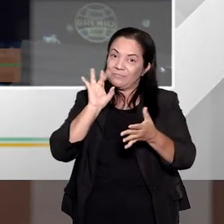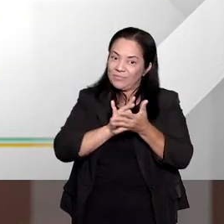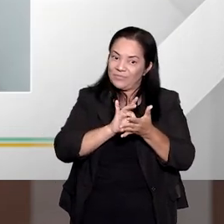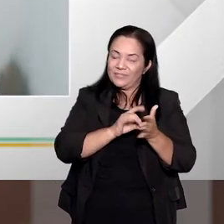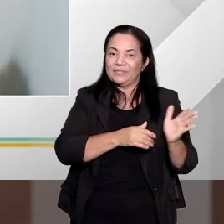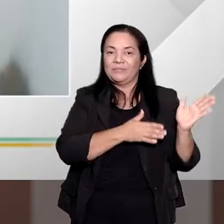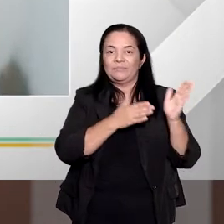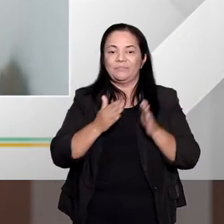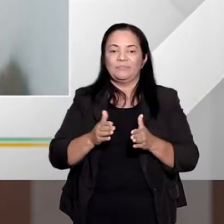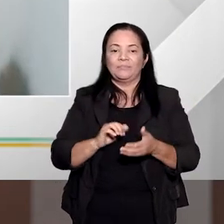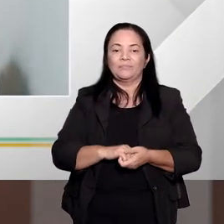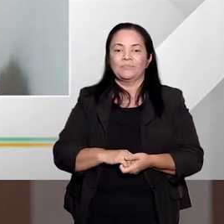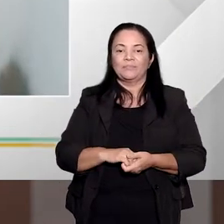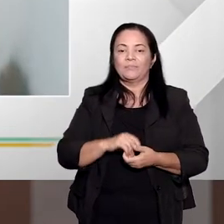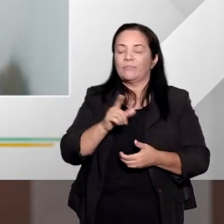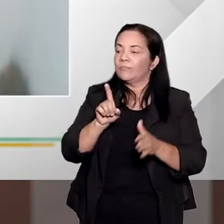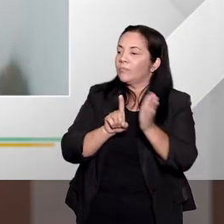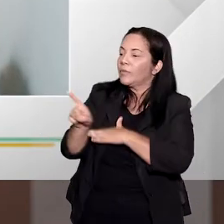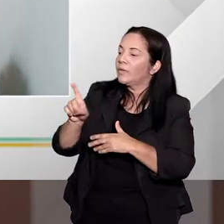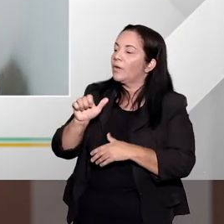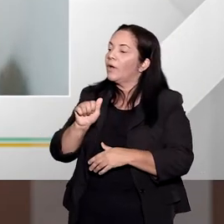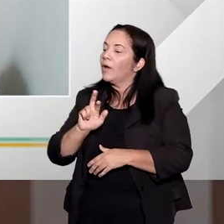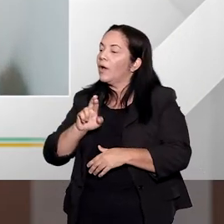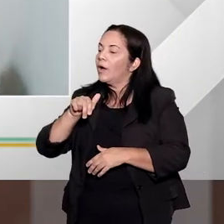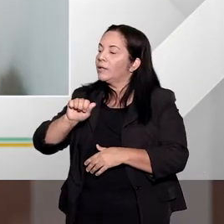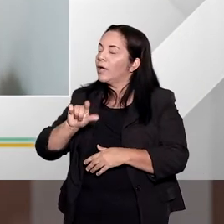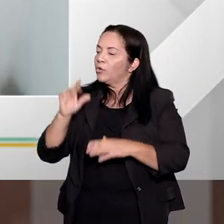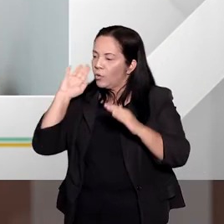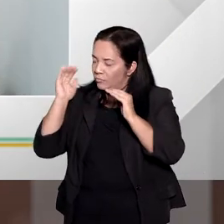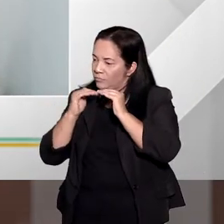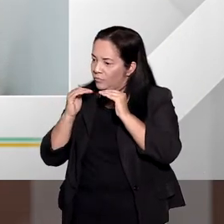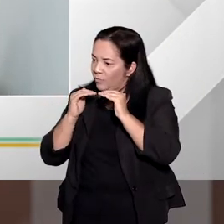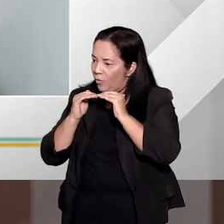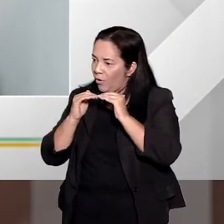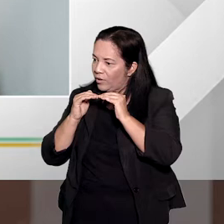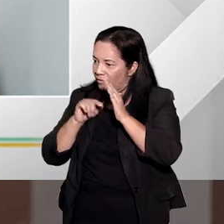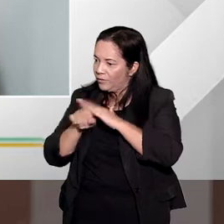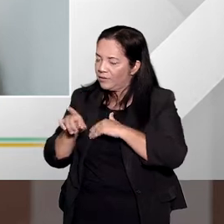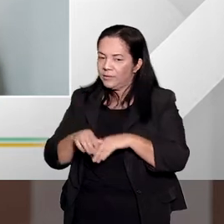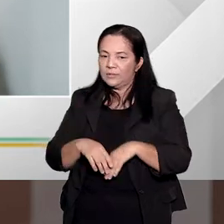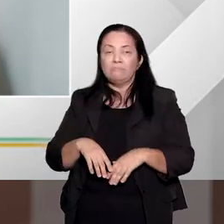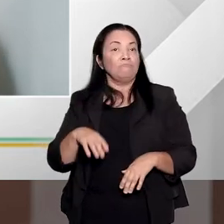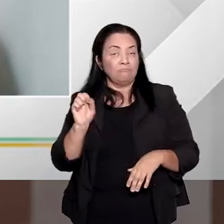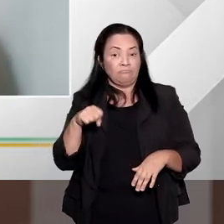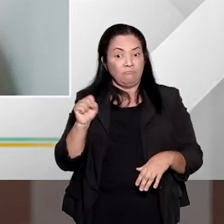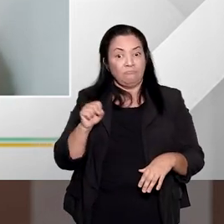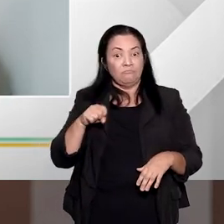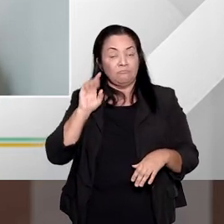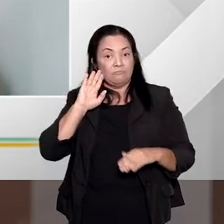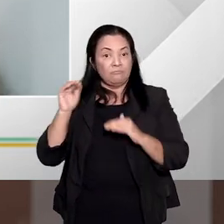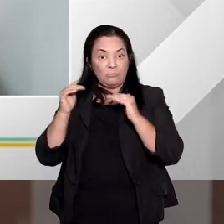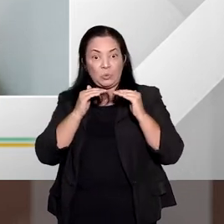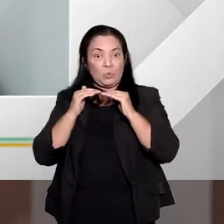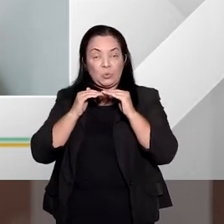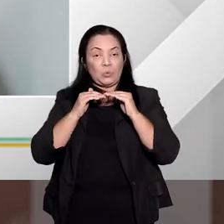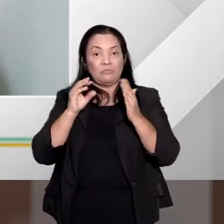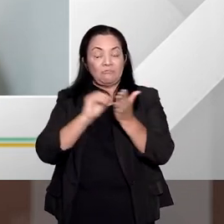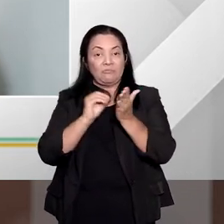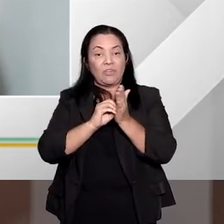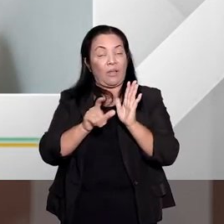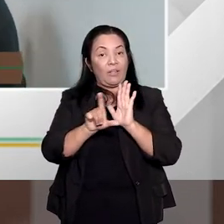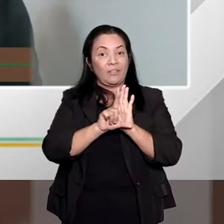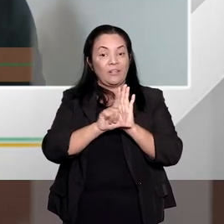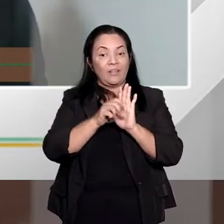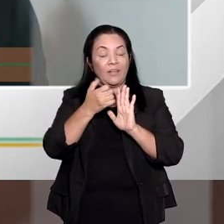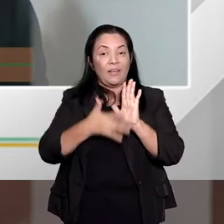Professor Arnaldo, você concorda? concordo, é claro, não, é porque realmente há uma discricionariedade, claro que o